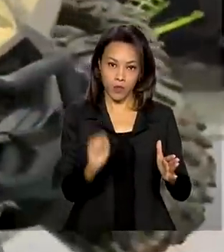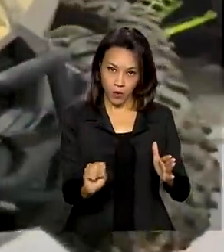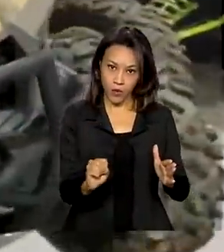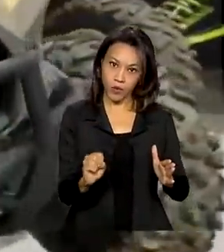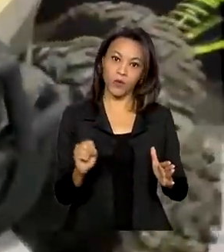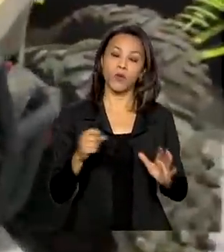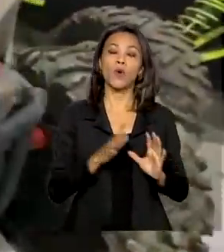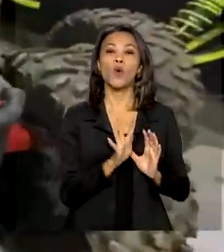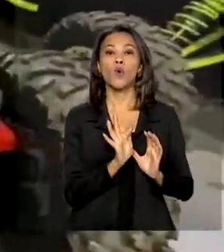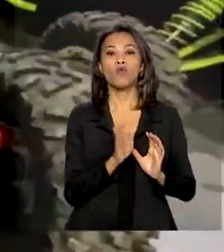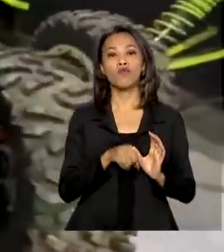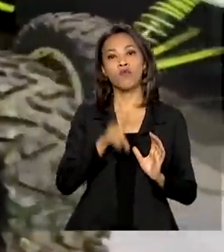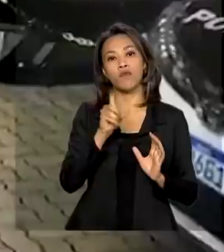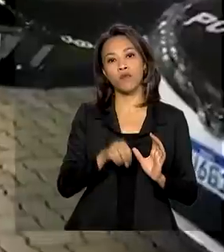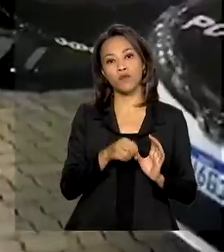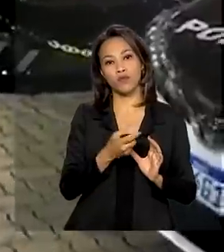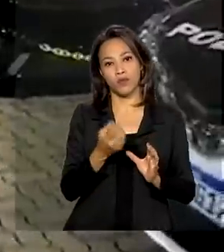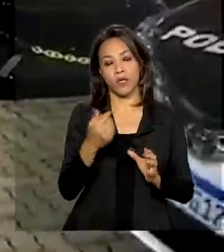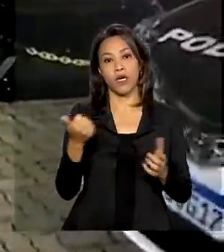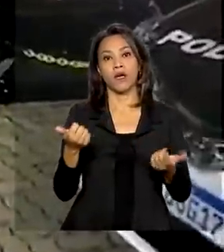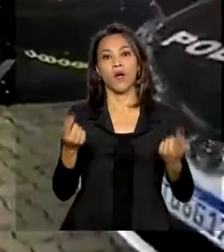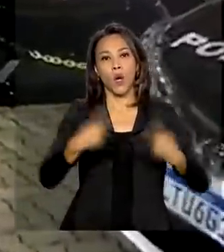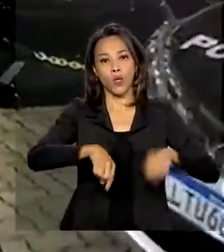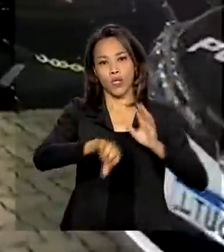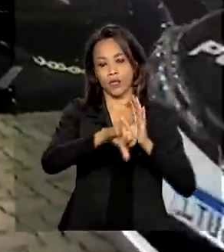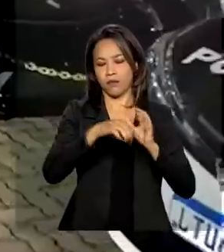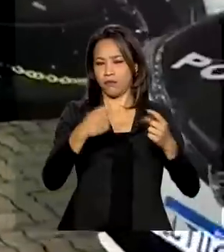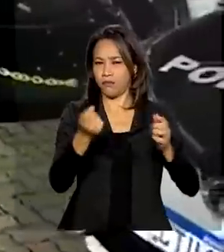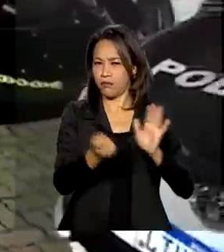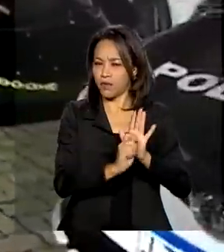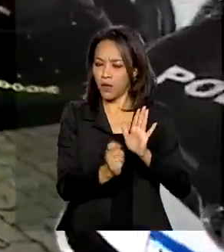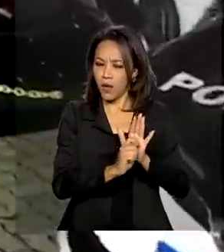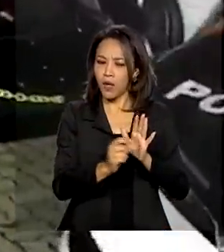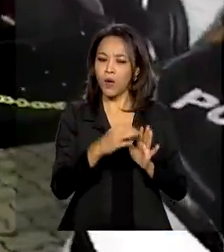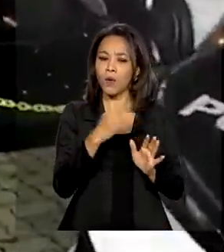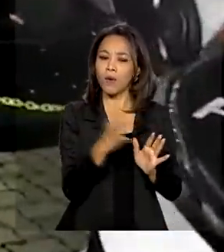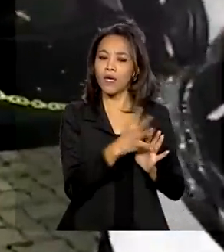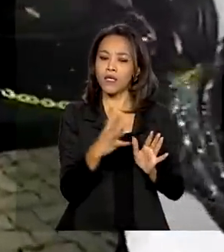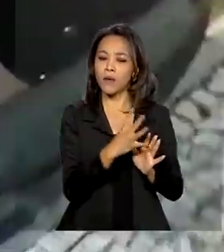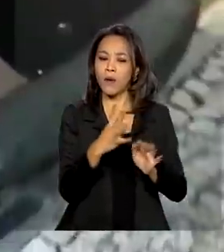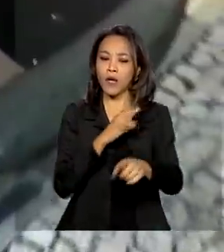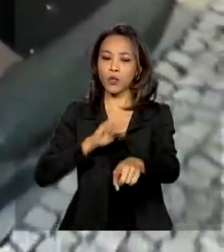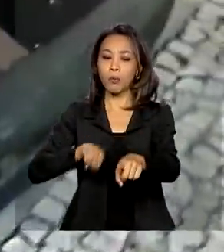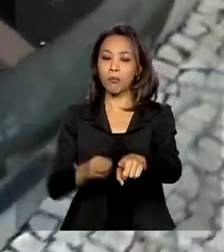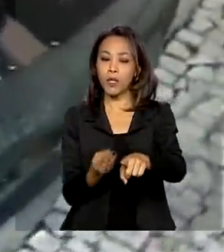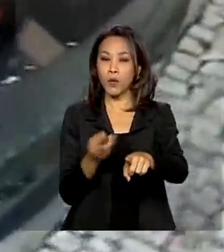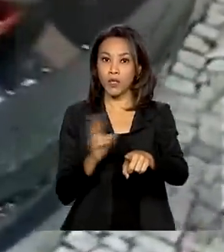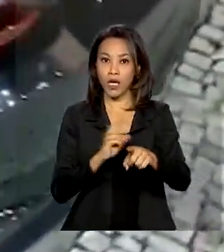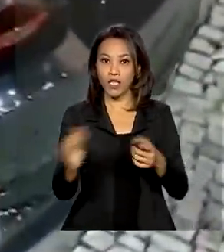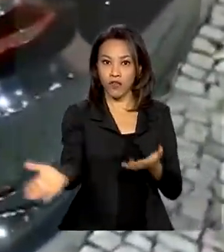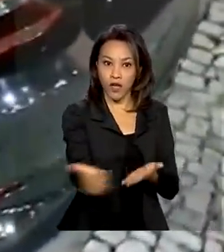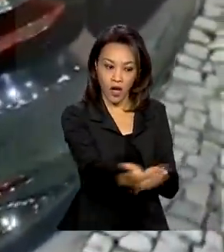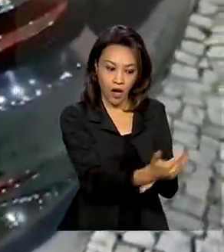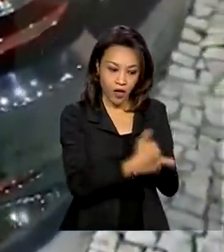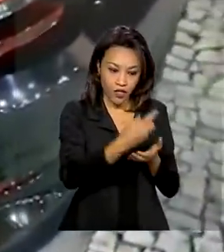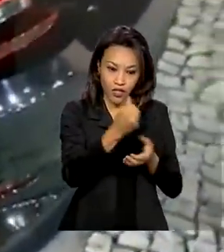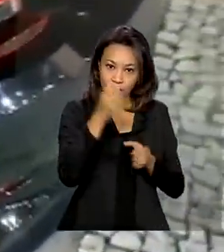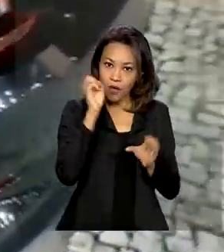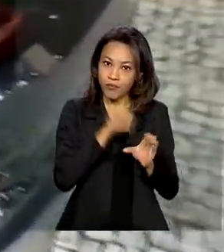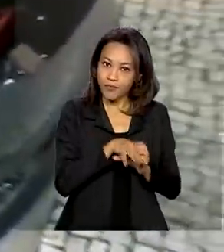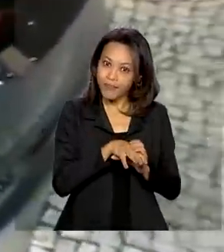Antidrogas arrecadou 44 milhões de reais nos leilões de bens apreendidos com